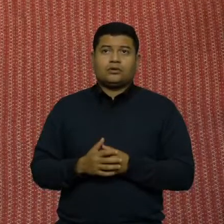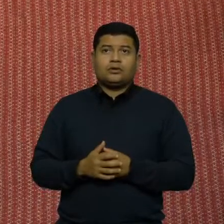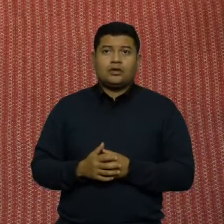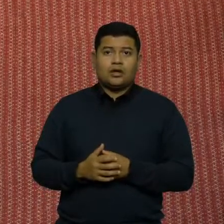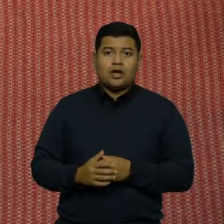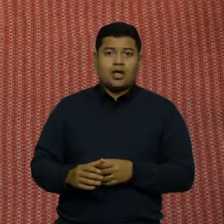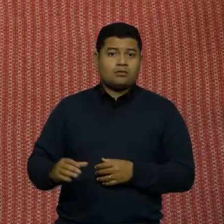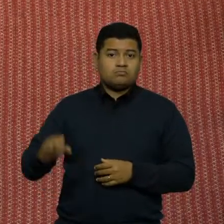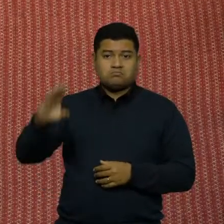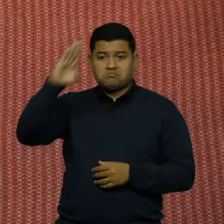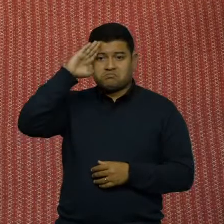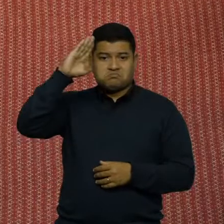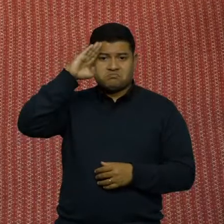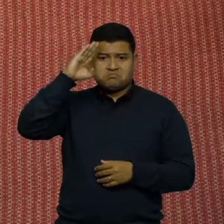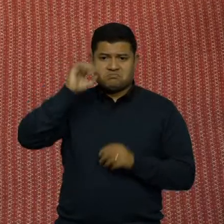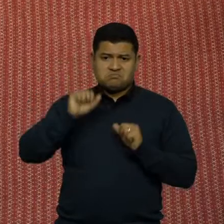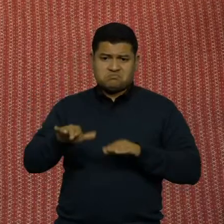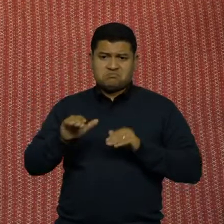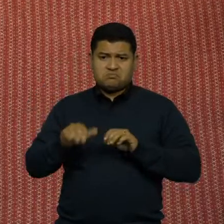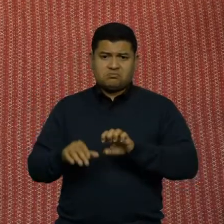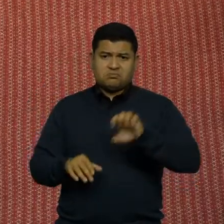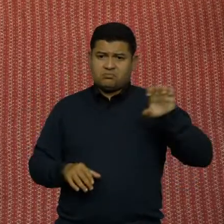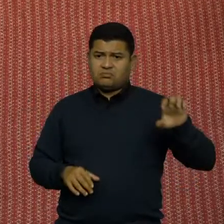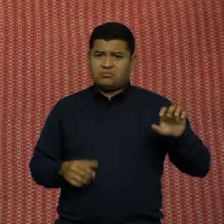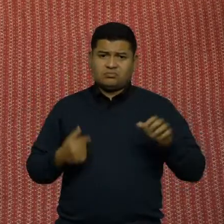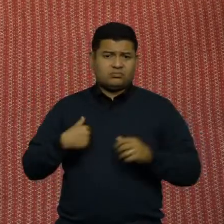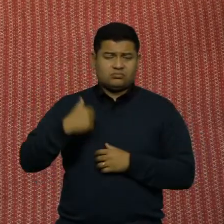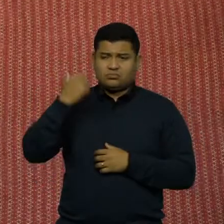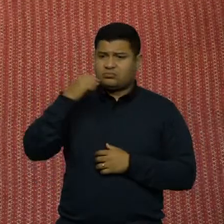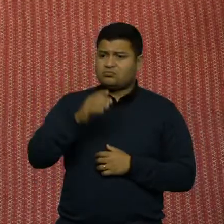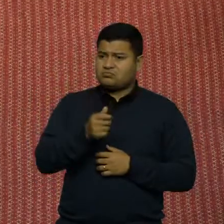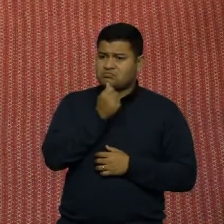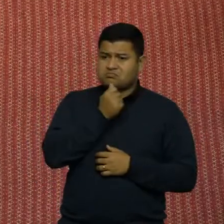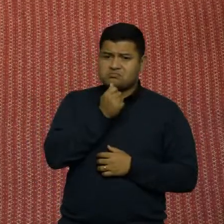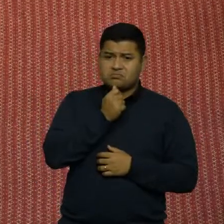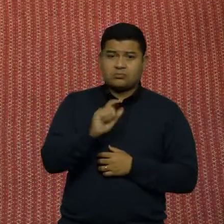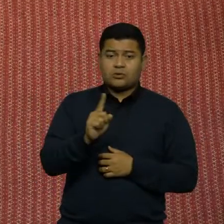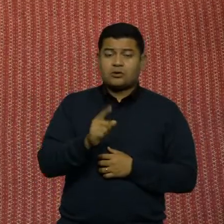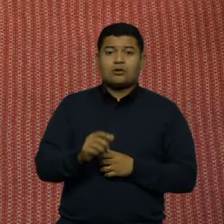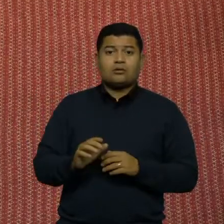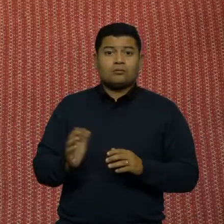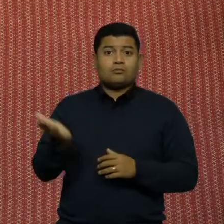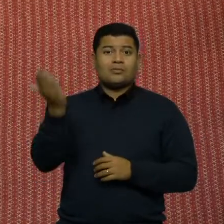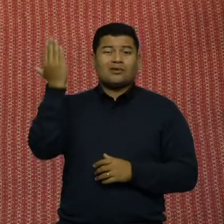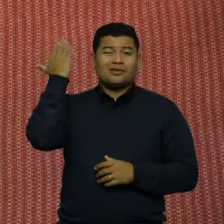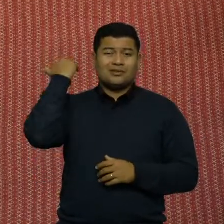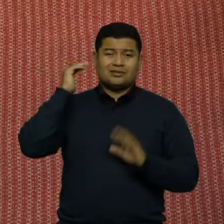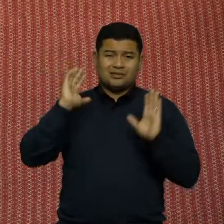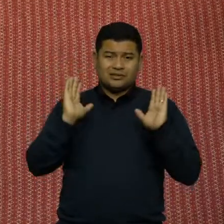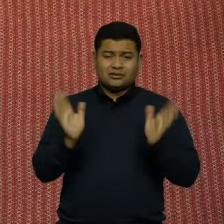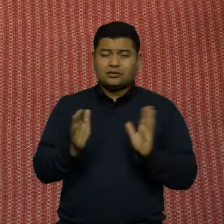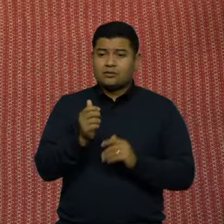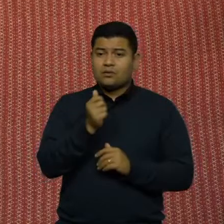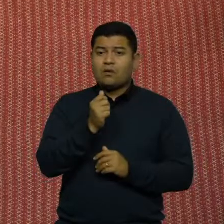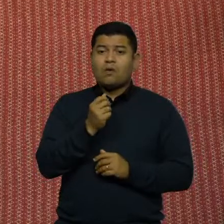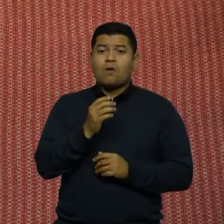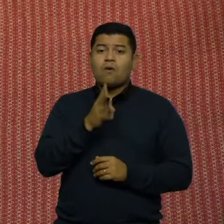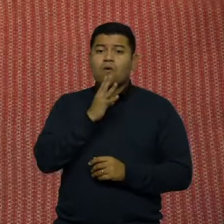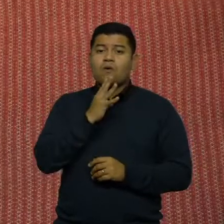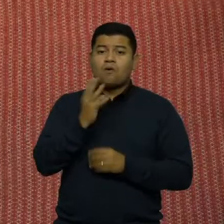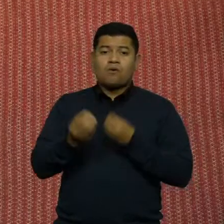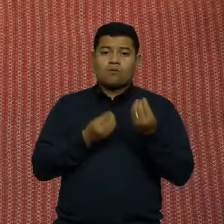militante de esquerda. Não conheço. Eu conheci ele já há muitos anos, eu conheço em outras